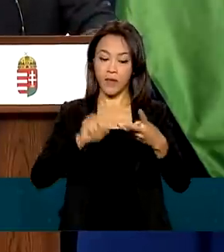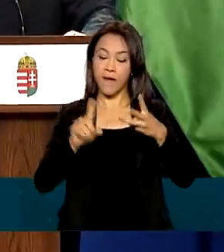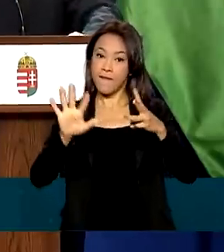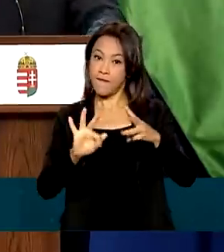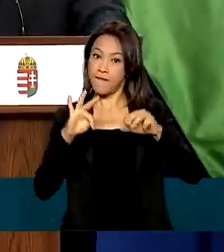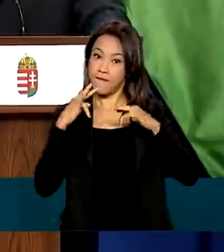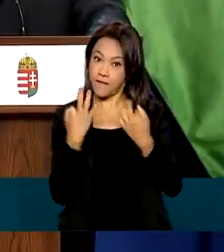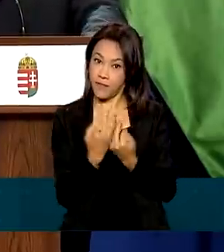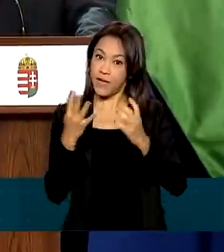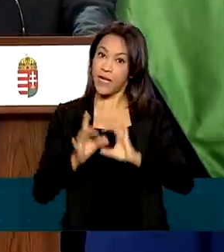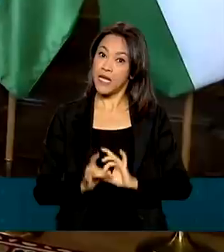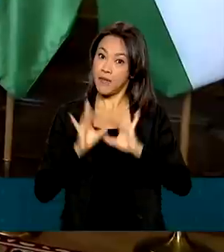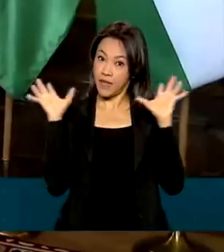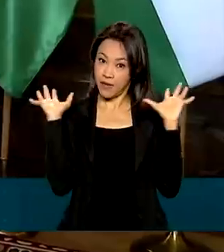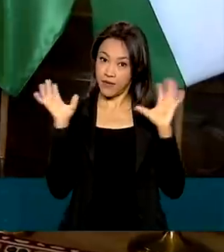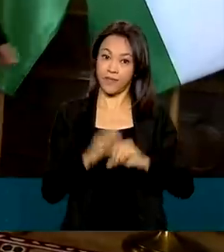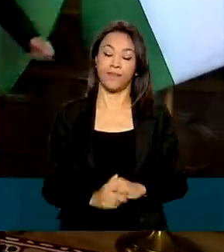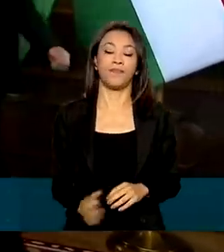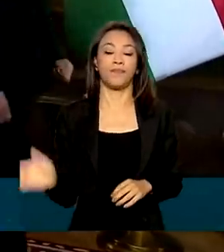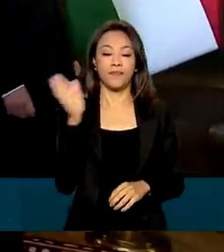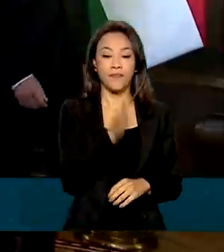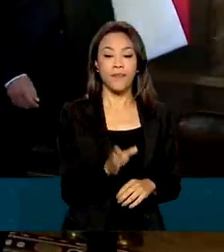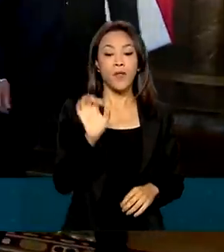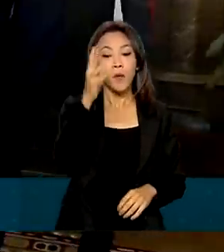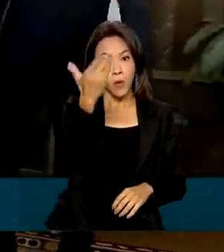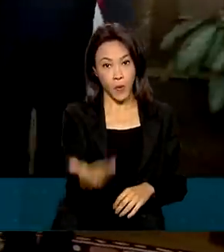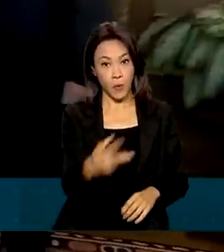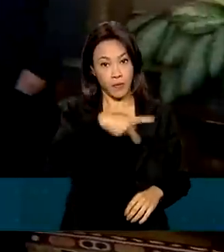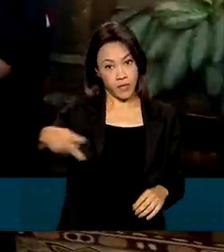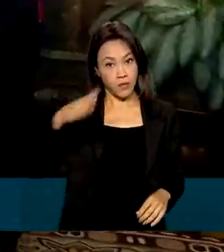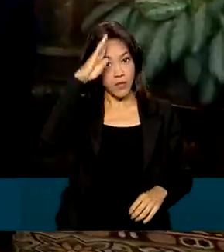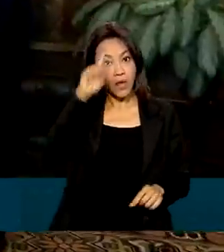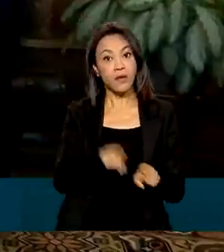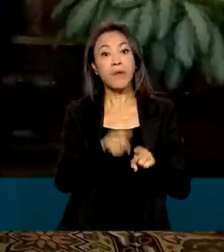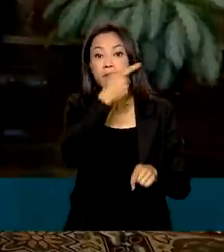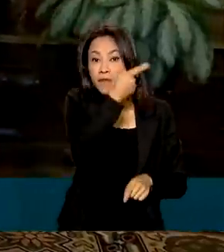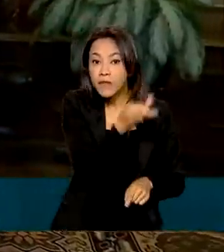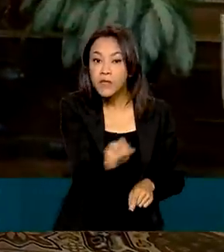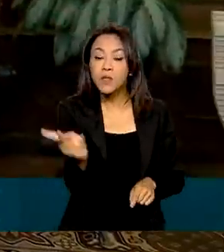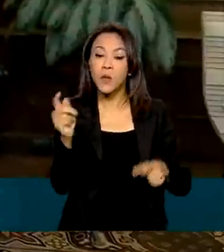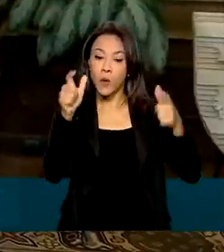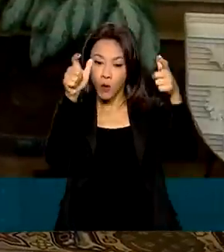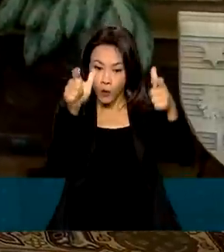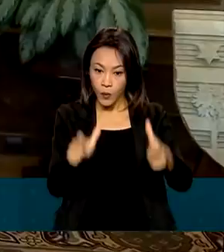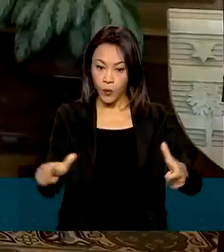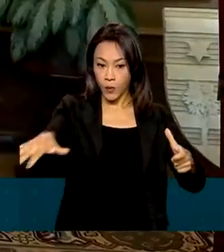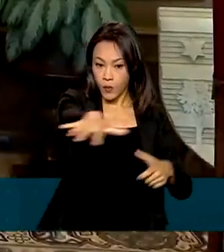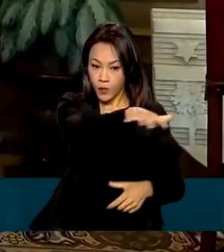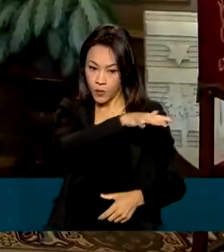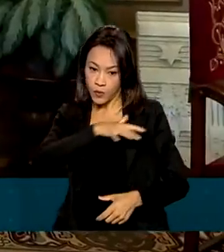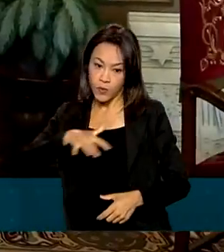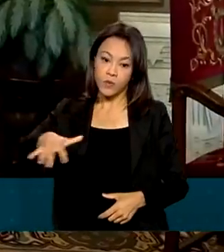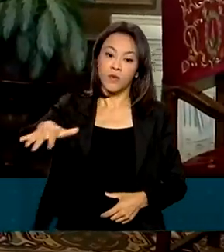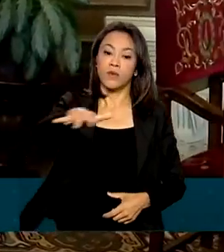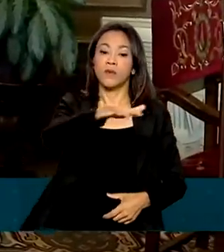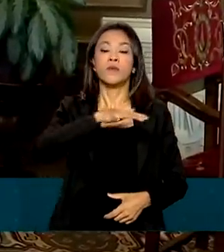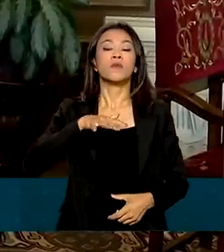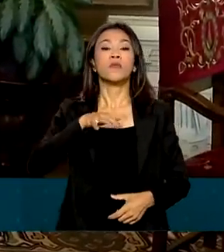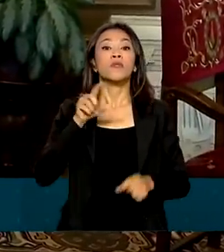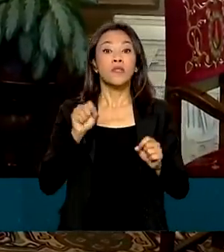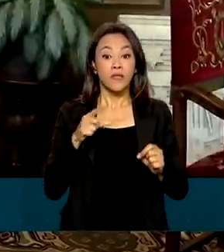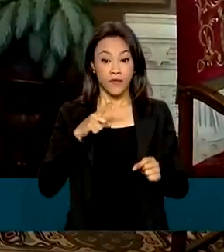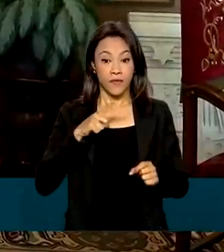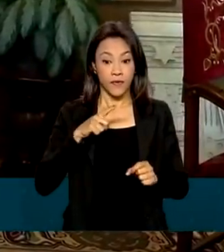e liberdade. O presidente Bolsonaro visitou também o parlamento húngaro, onde foi recebido